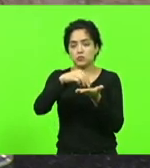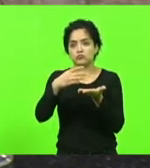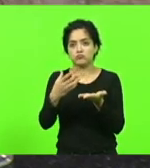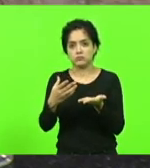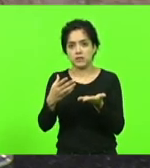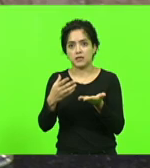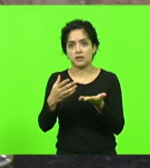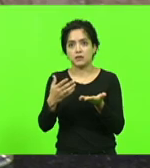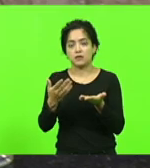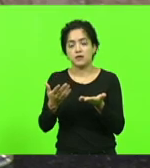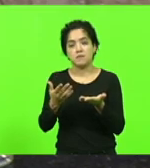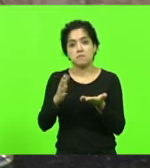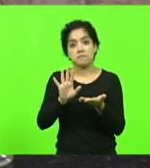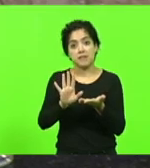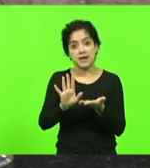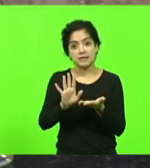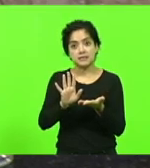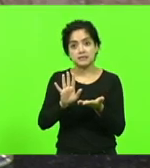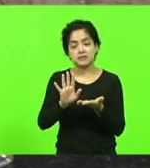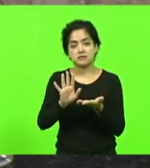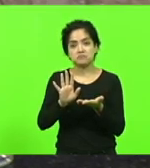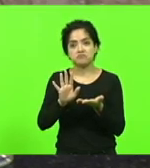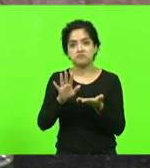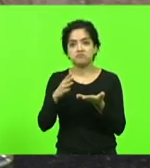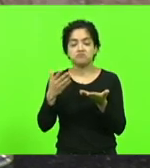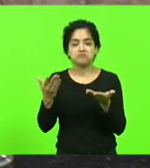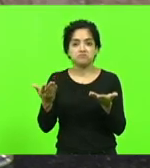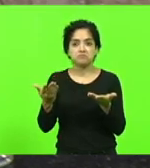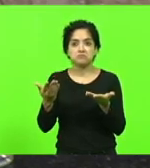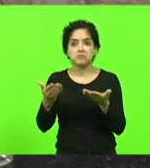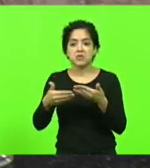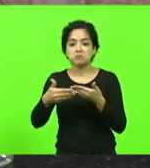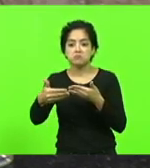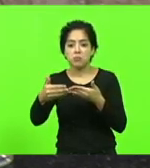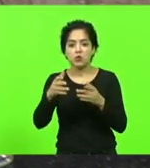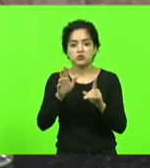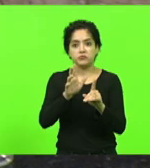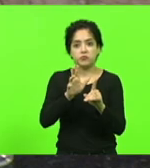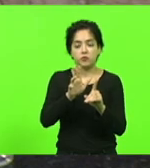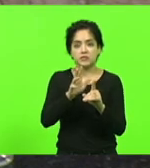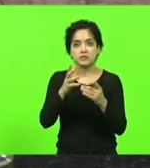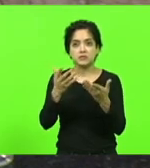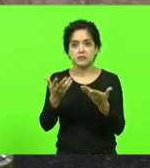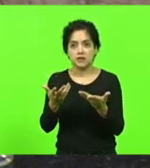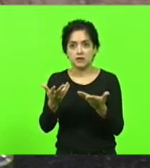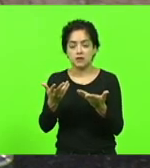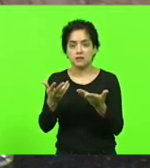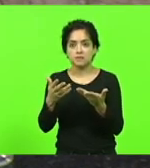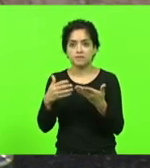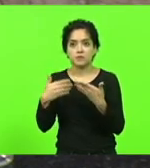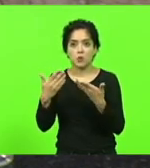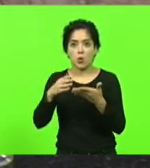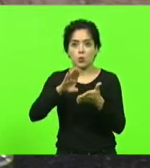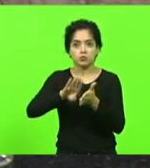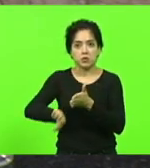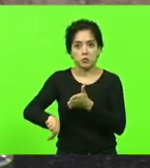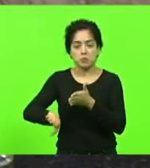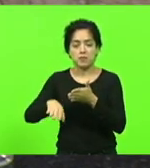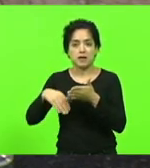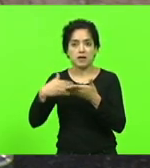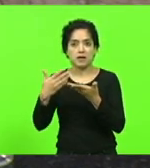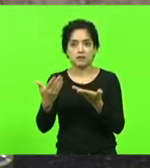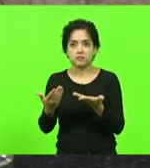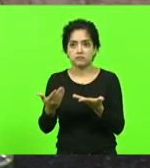não eu de verdade eu não vejo no que isso possa vir influenciar não estou tentando derrubar o crédito dessa